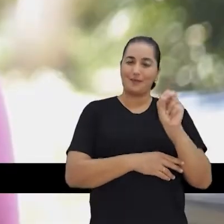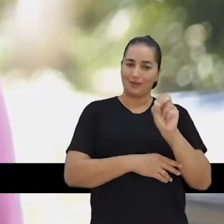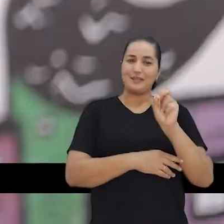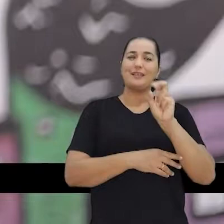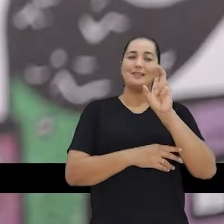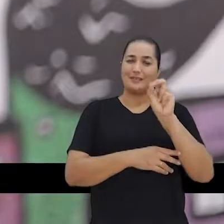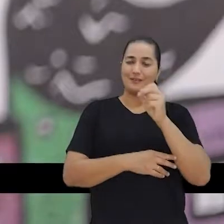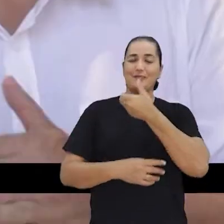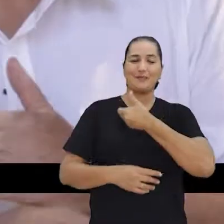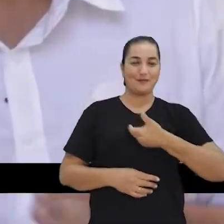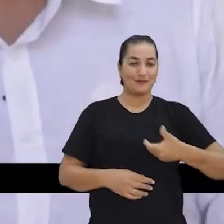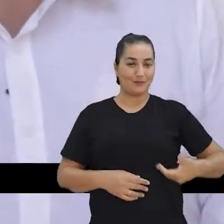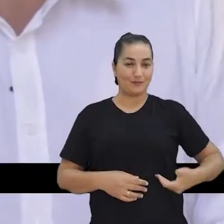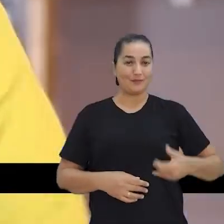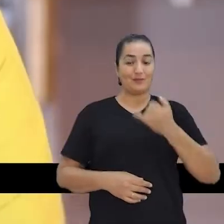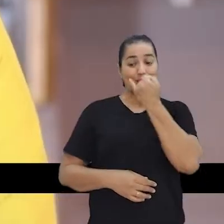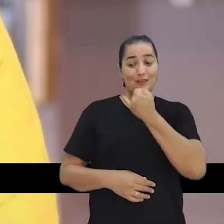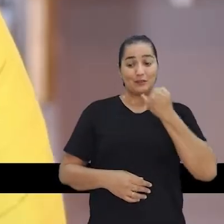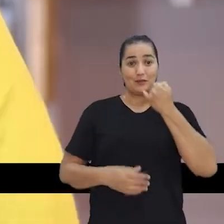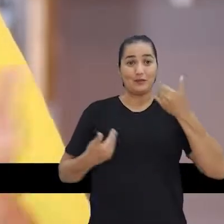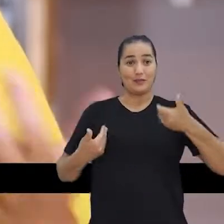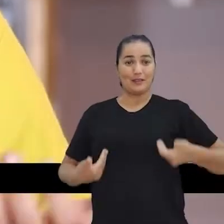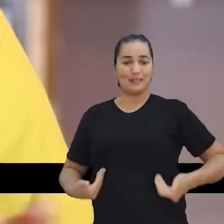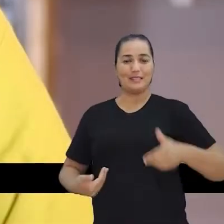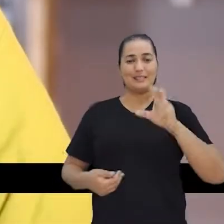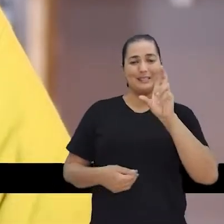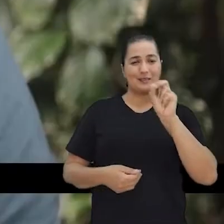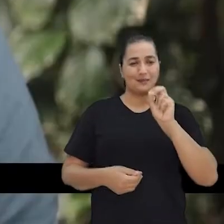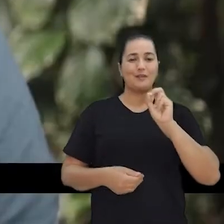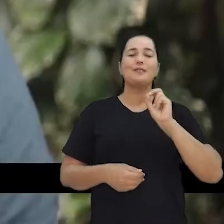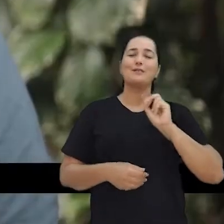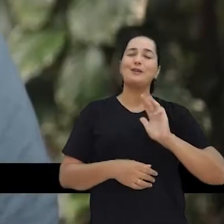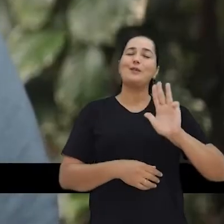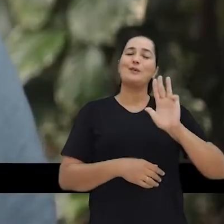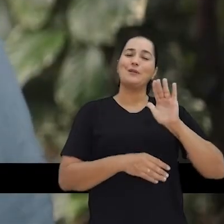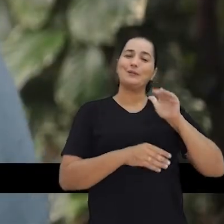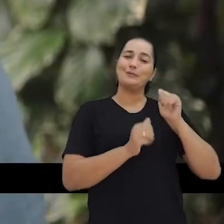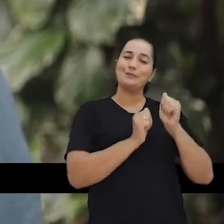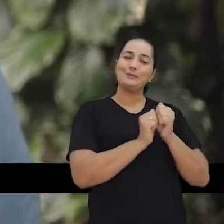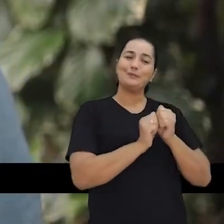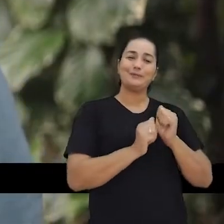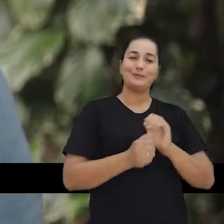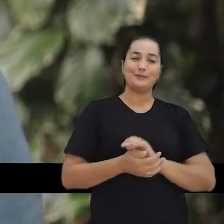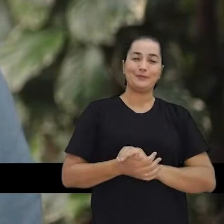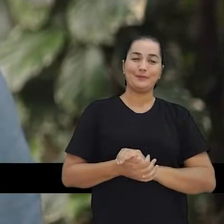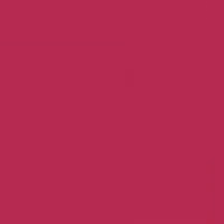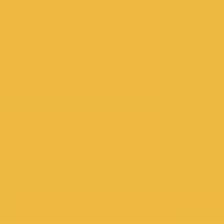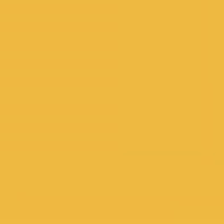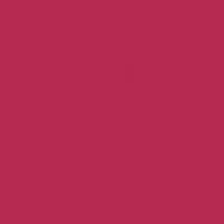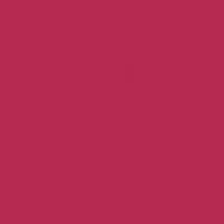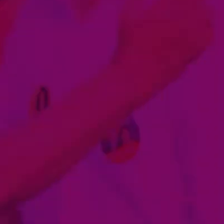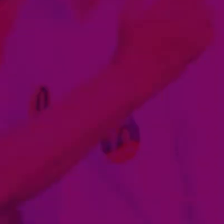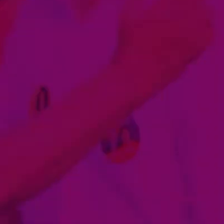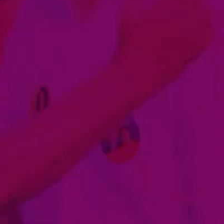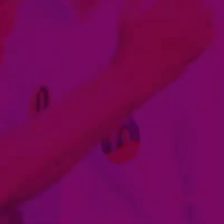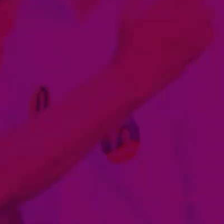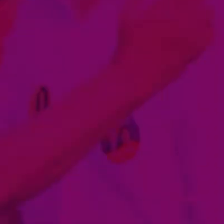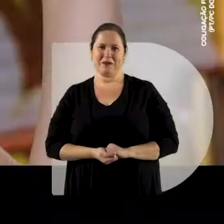50 50 50 50 para governador Eu sou João Arnaldo 50 e tô com Lula